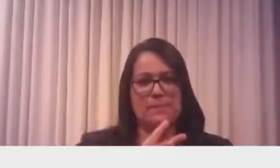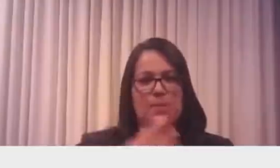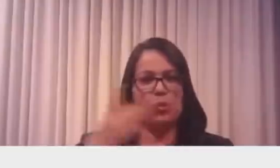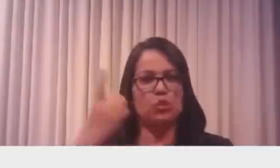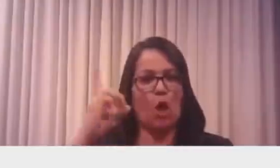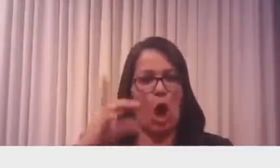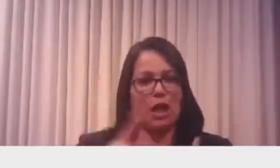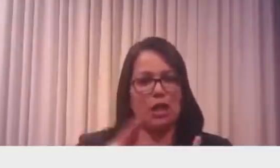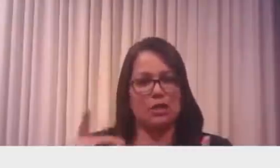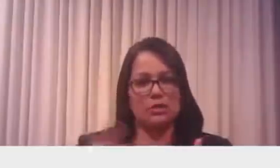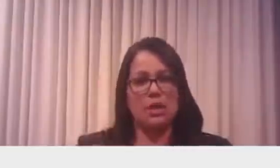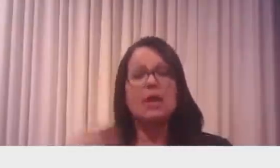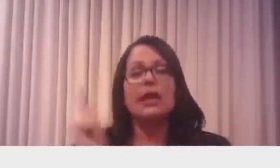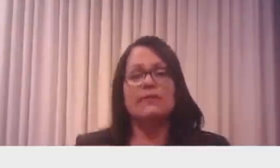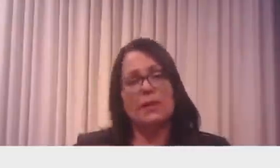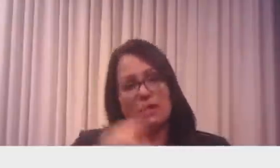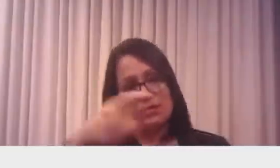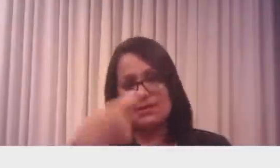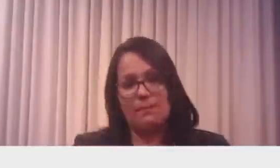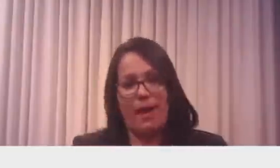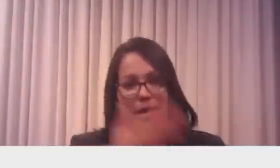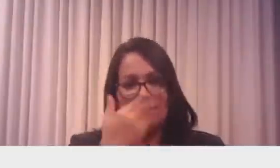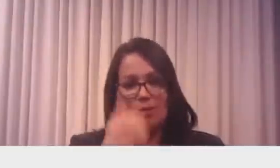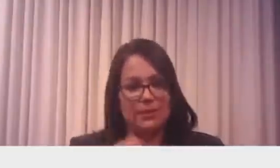que ia pagar contra você, estaria tudo legal.